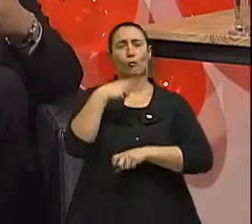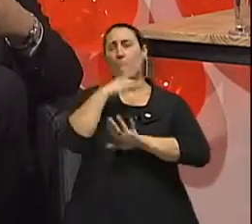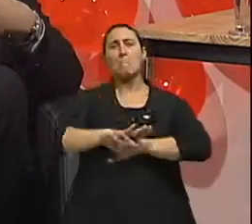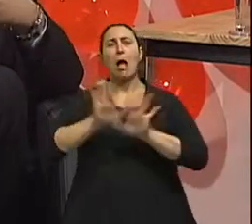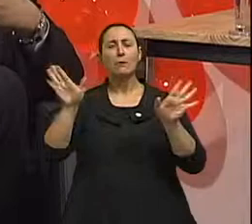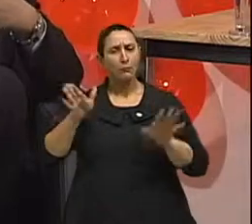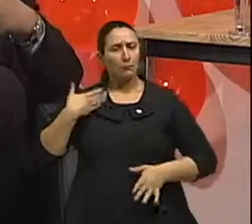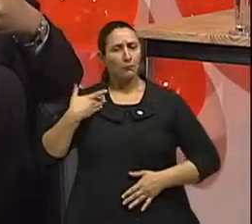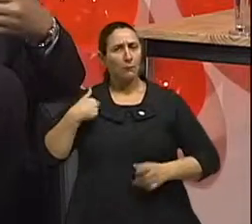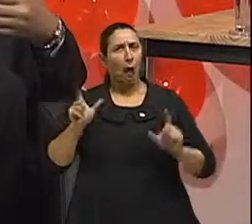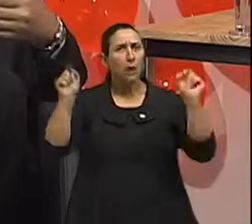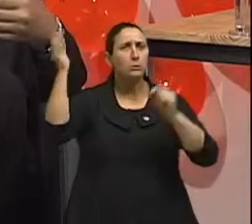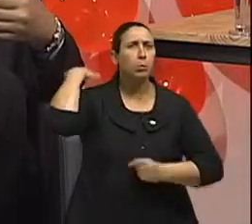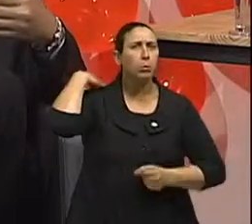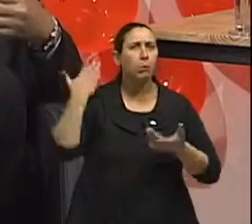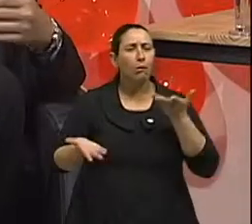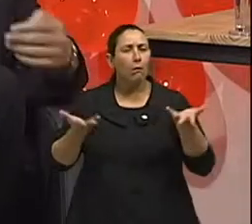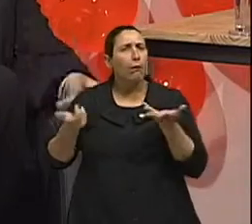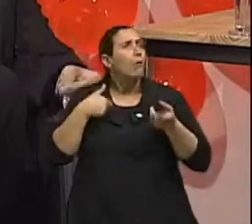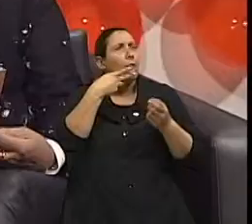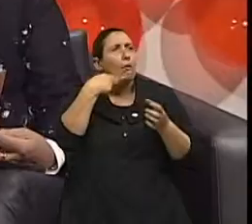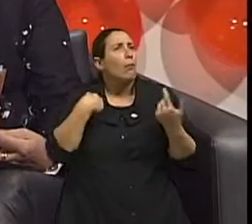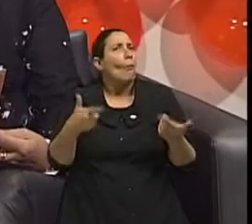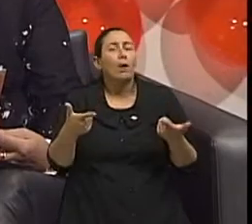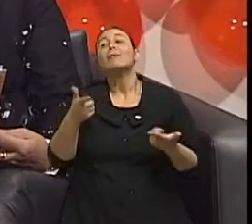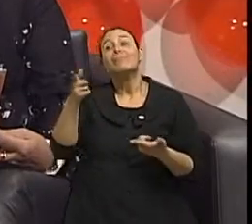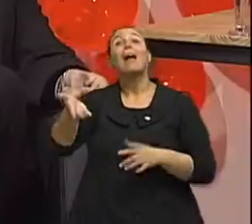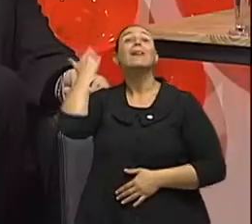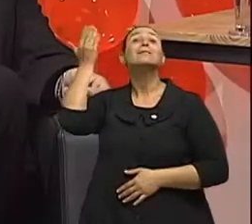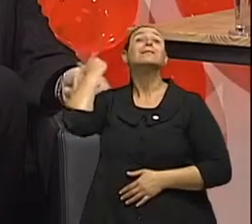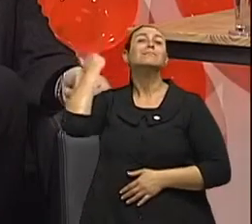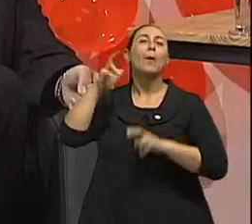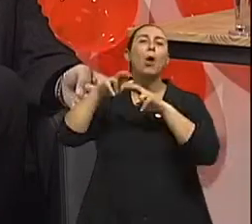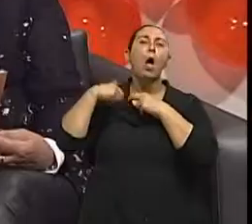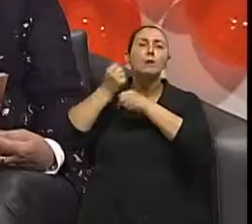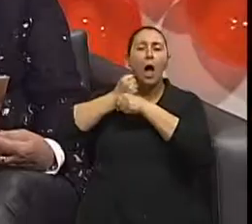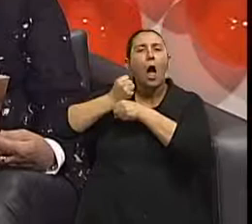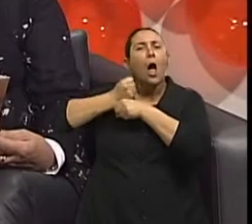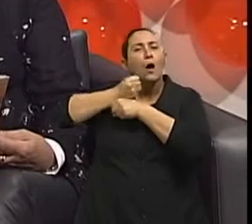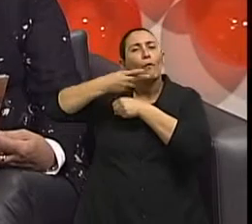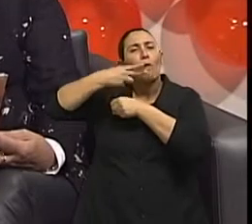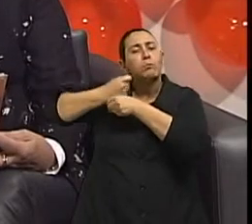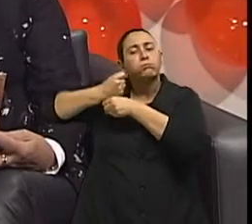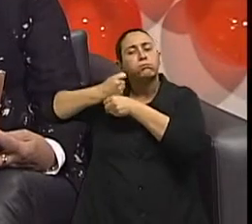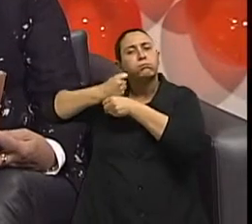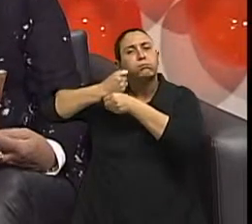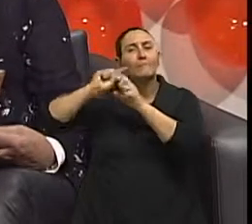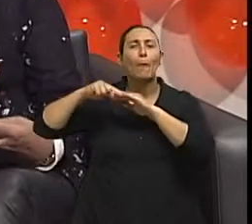pessoas, mas o maior dano é no acúmulo do tempo. É médio e longo prazo. Tá. E me diga o seguinte,